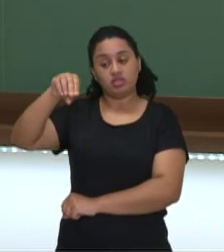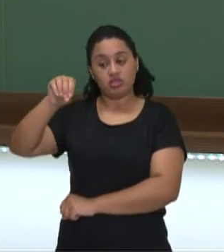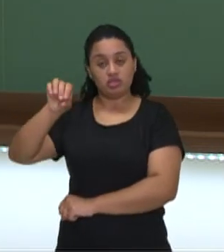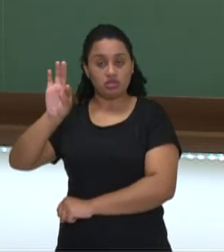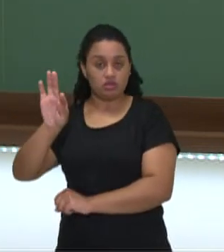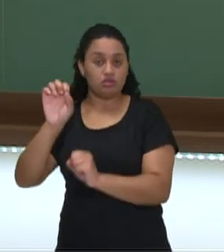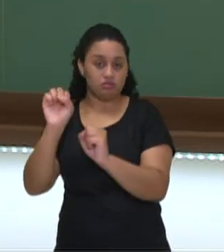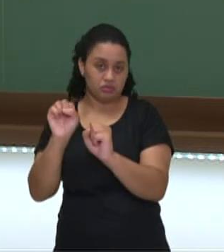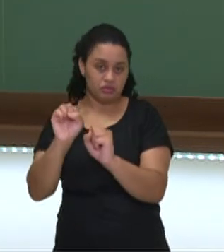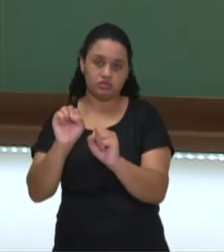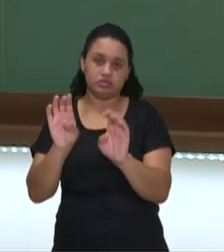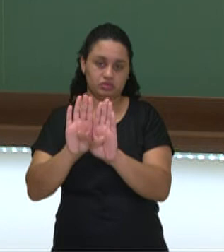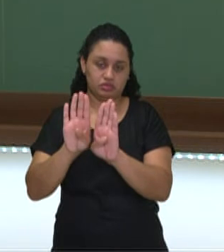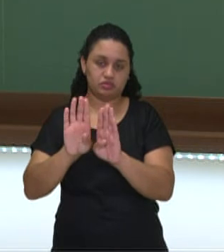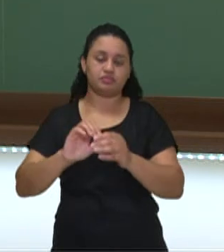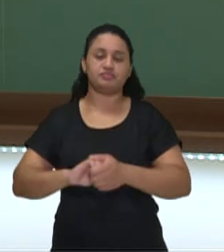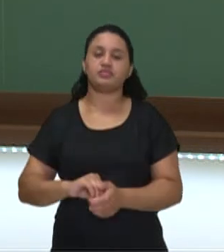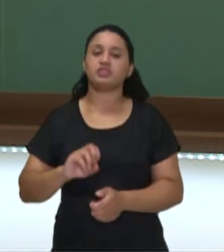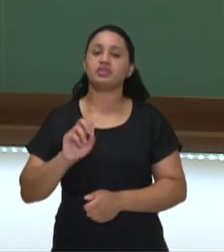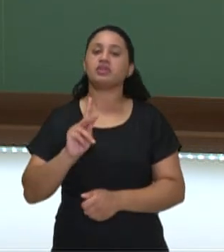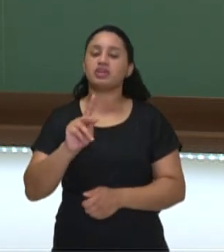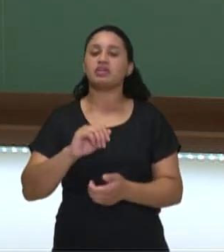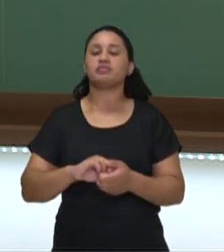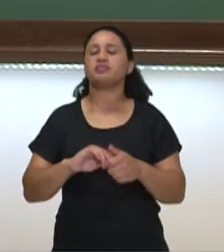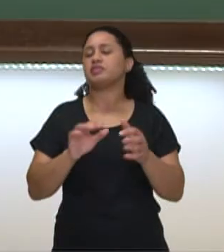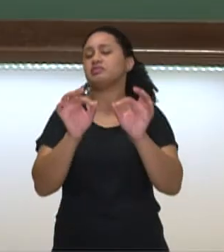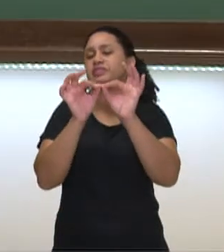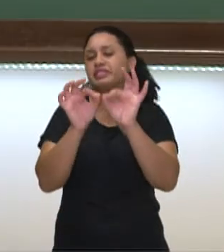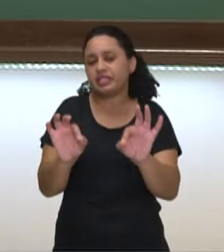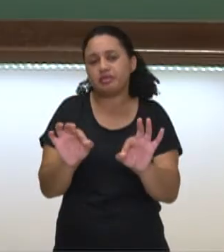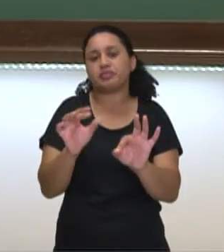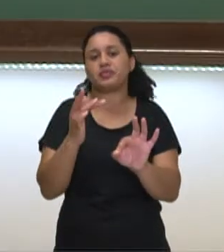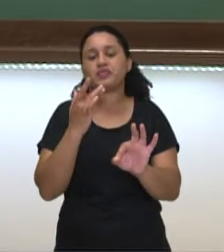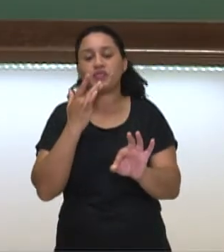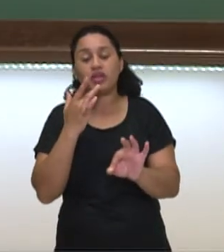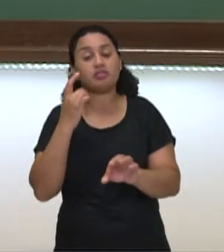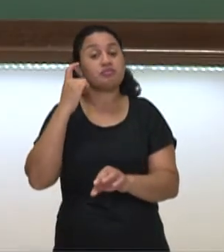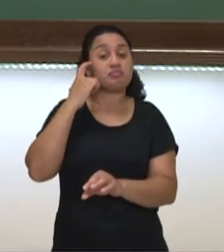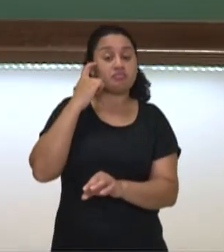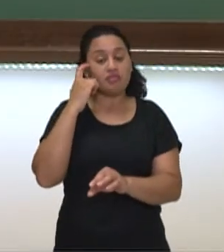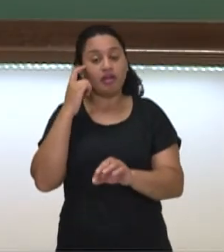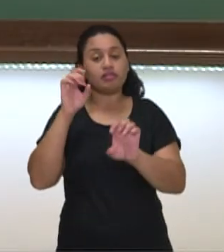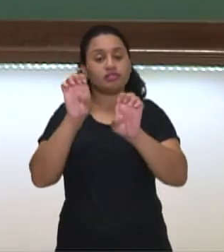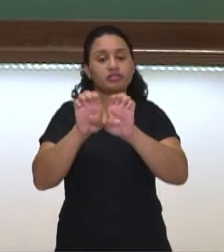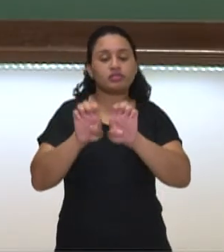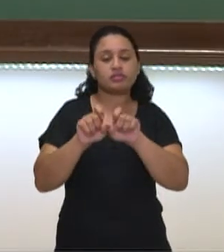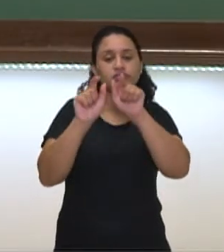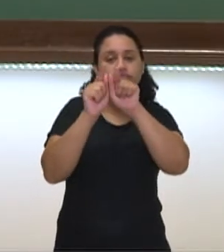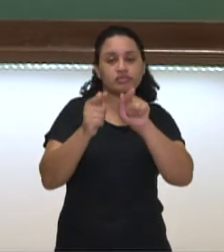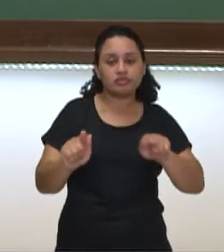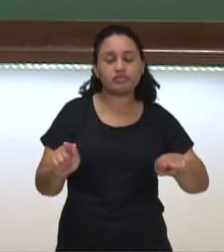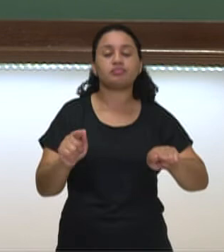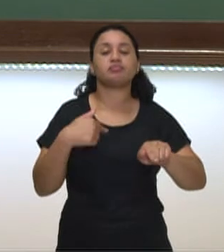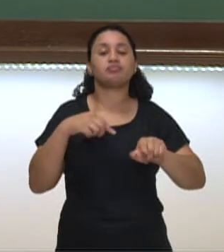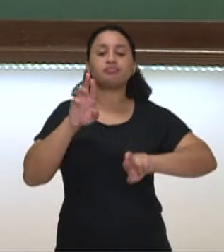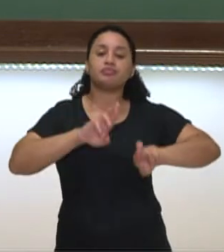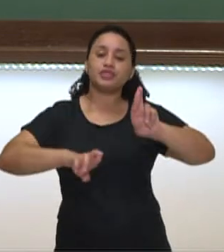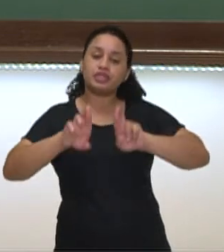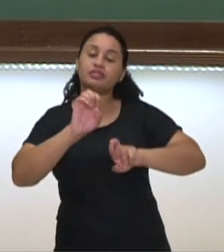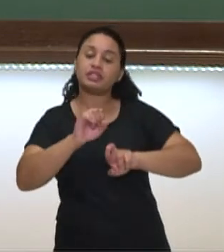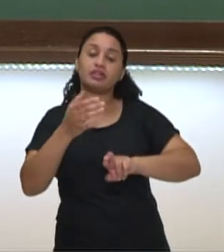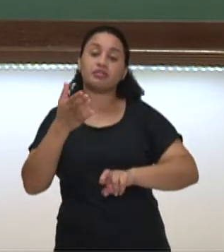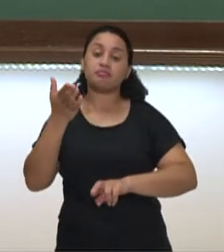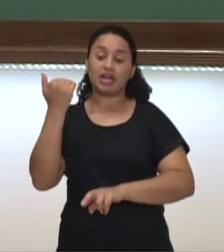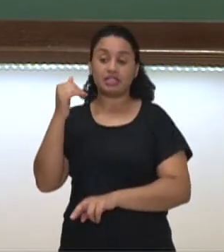Não tem problema. Ok? Então, bem simples, né? Então, pensem bem nas estruturas. Observem bastante se é passado.